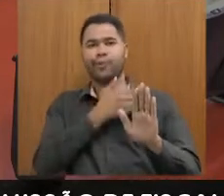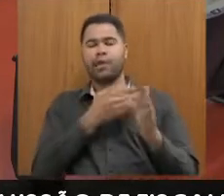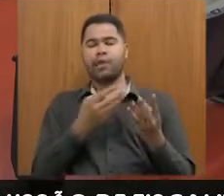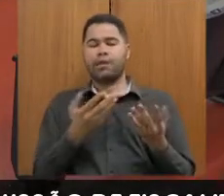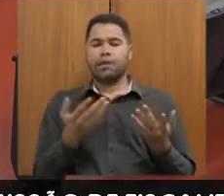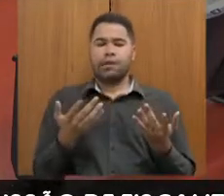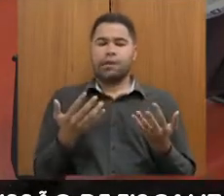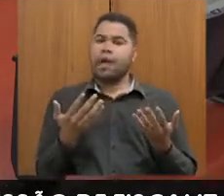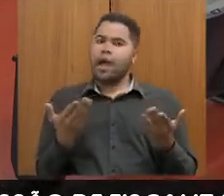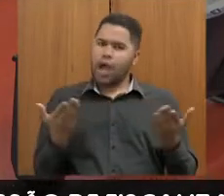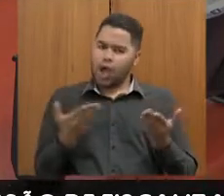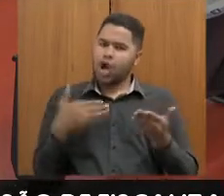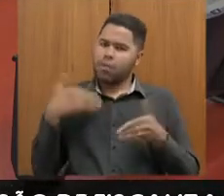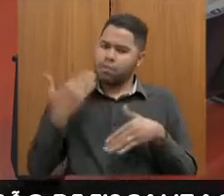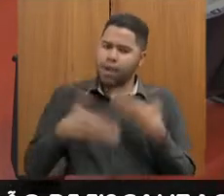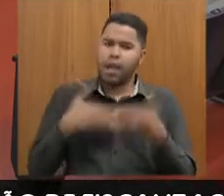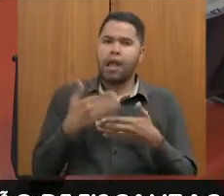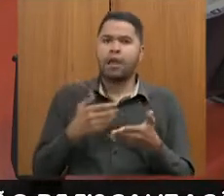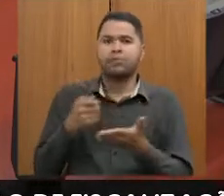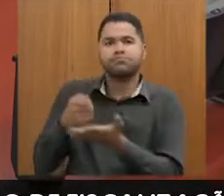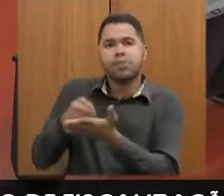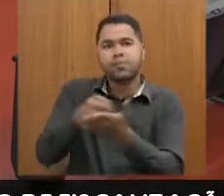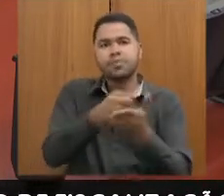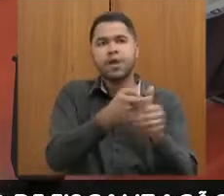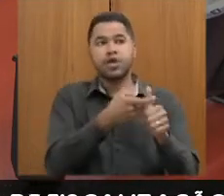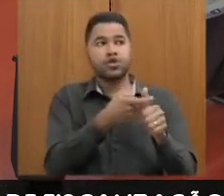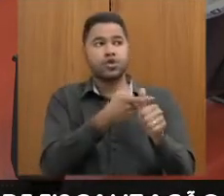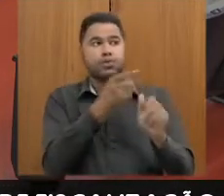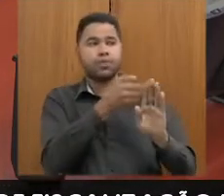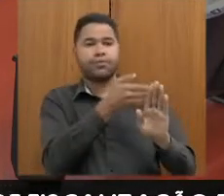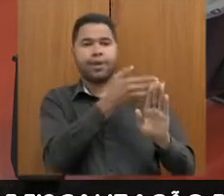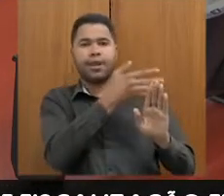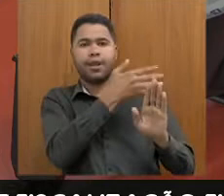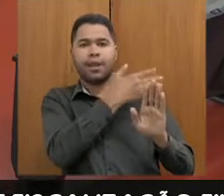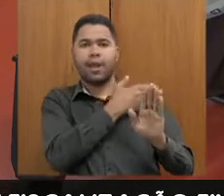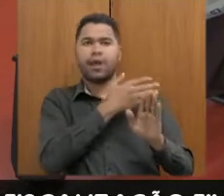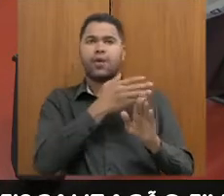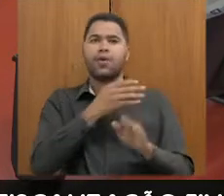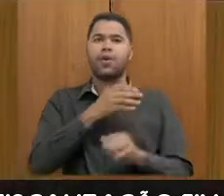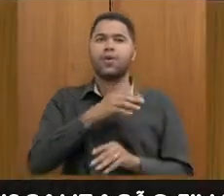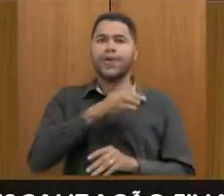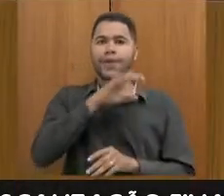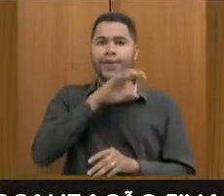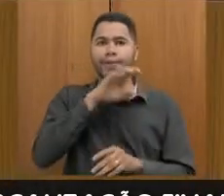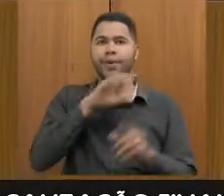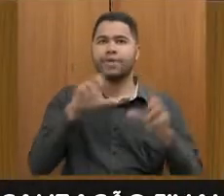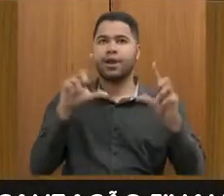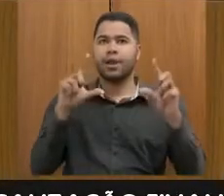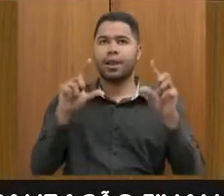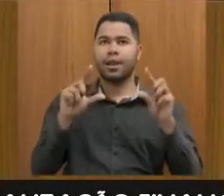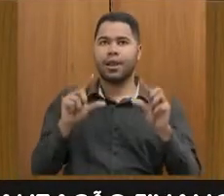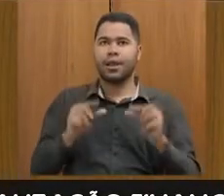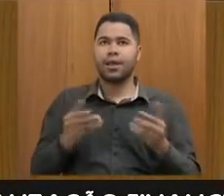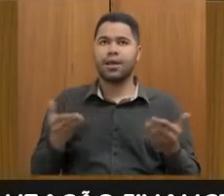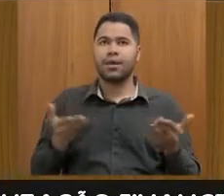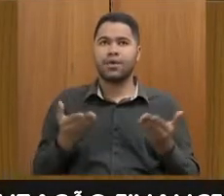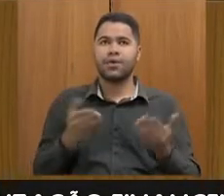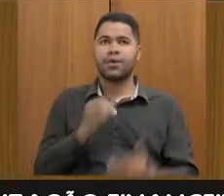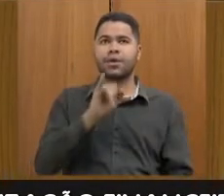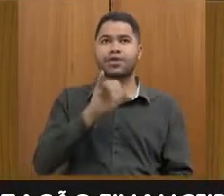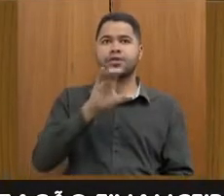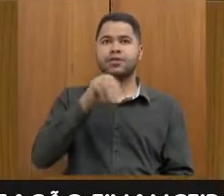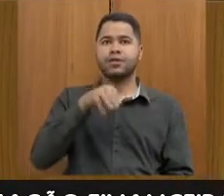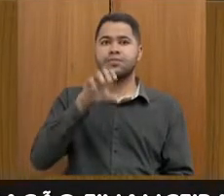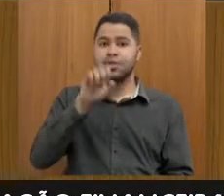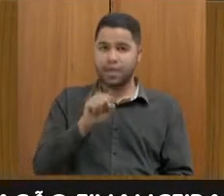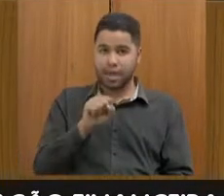precisa pagar dívidas passadas com impostos caindo, inclusive agora o SMS pelo